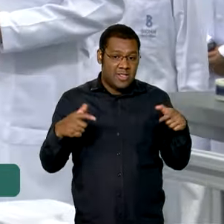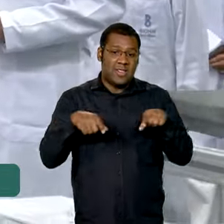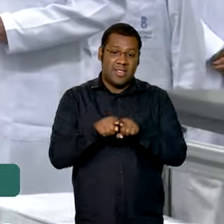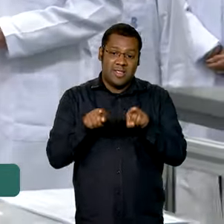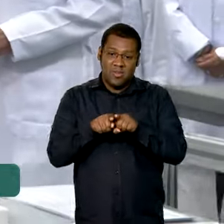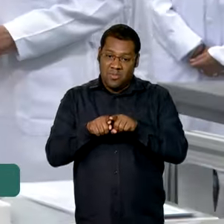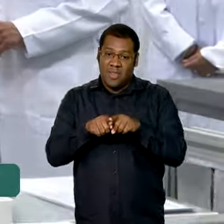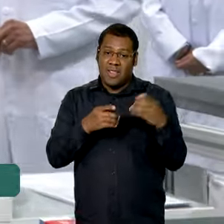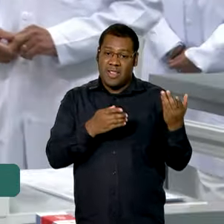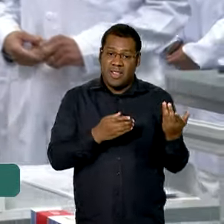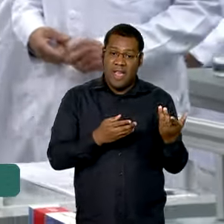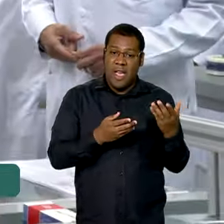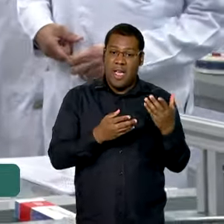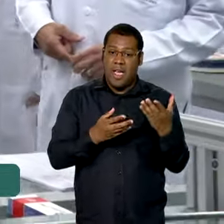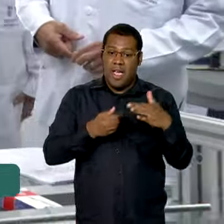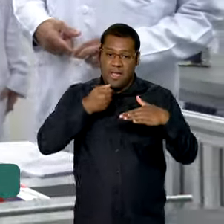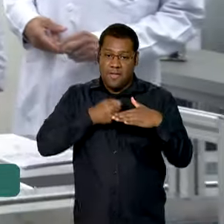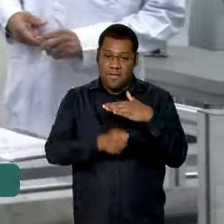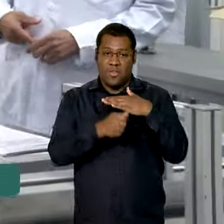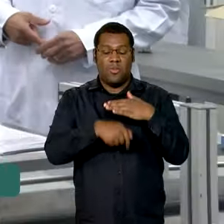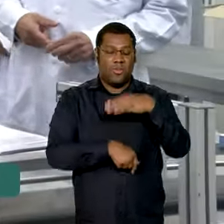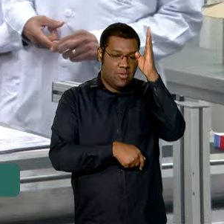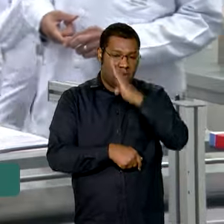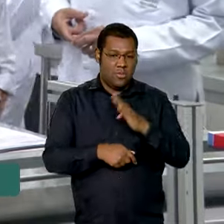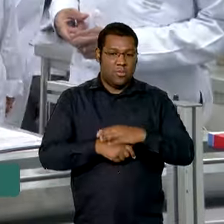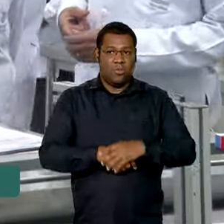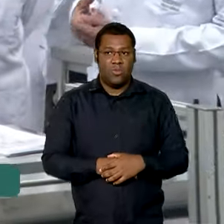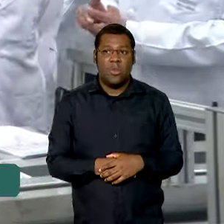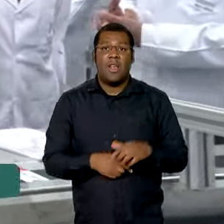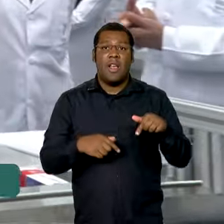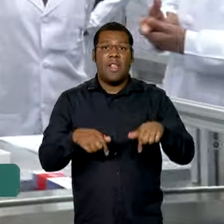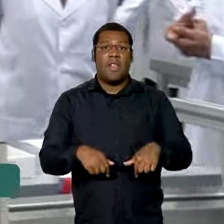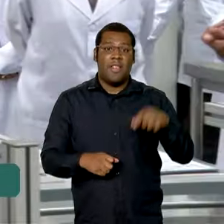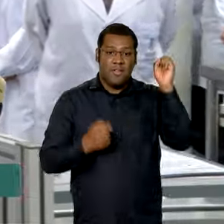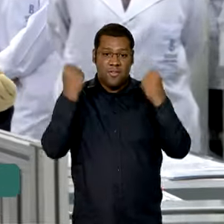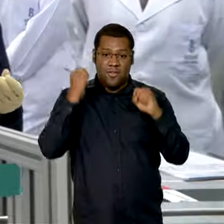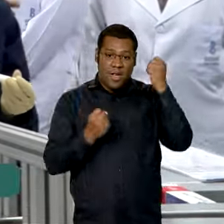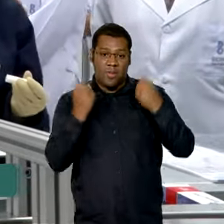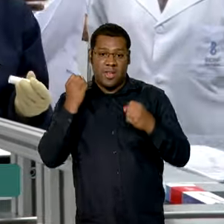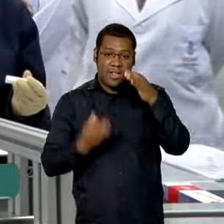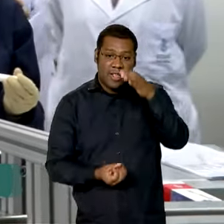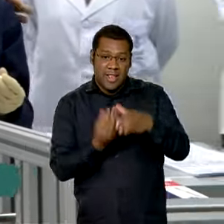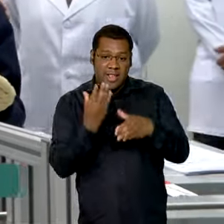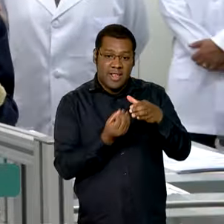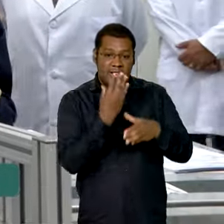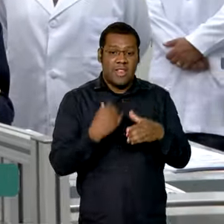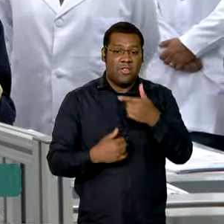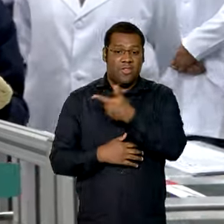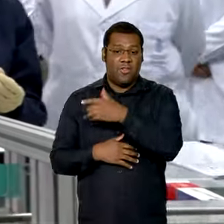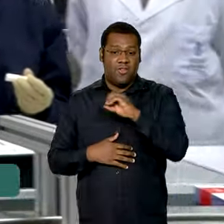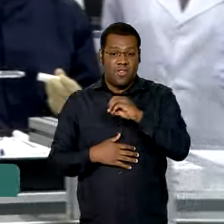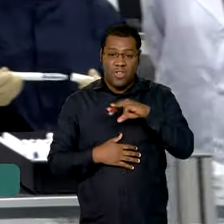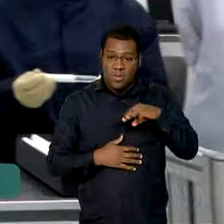A fábrica terá capacidade para 20 milhões de frascos de insulina glargina por ano e na sequência de